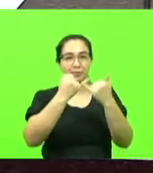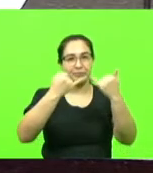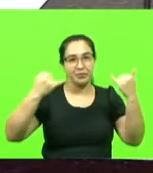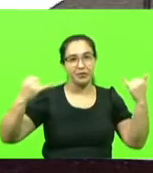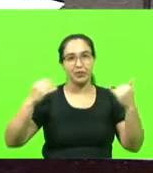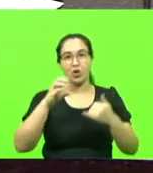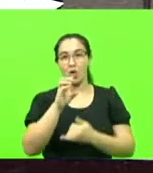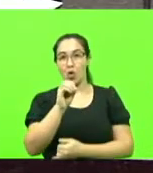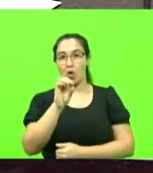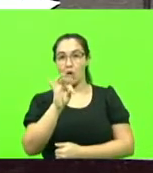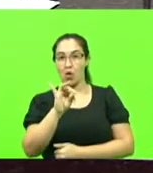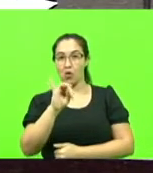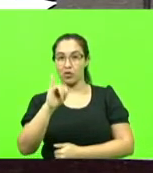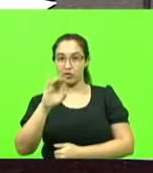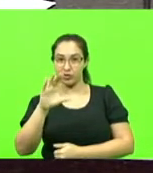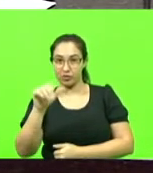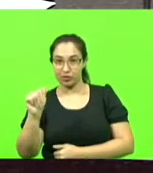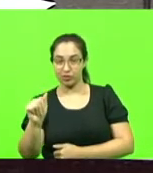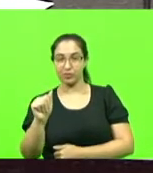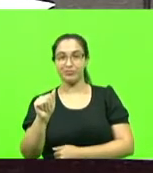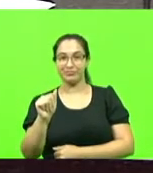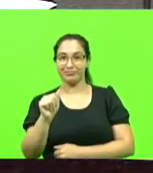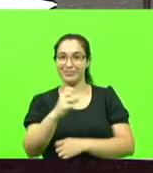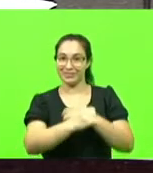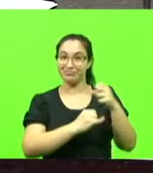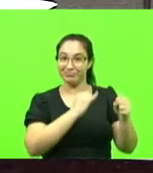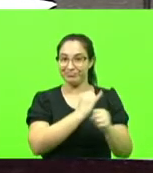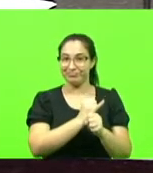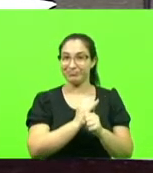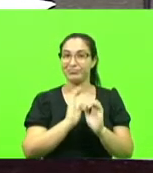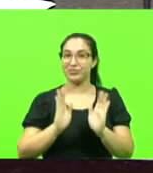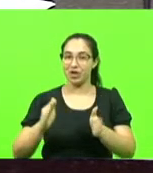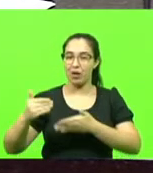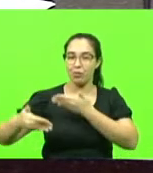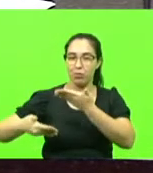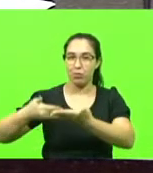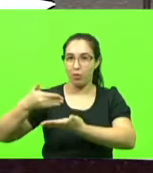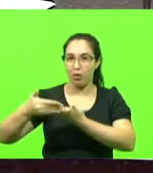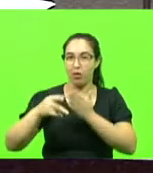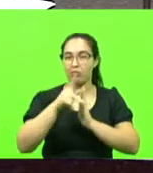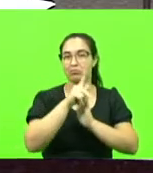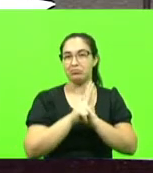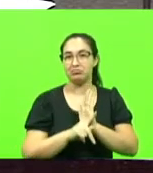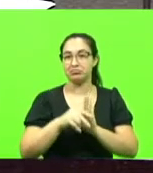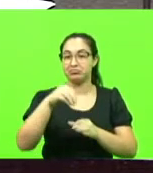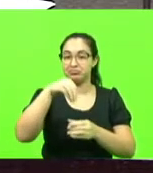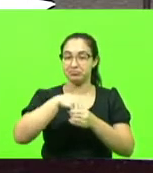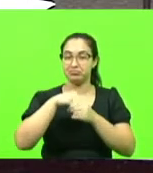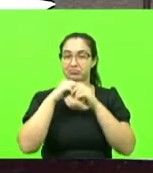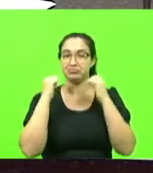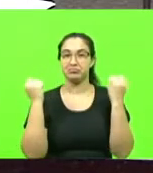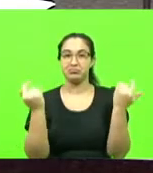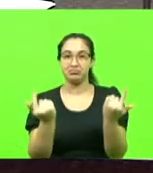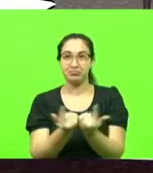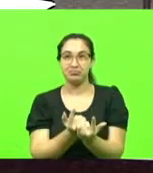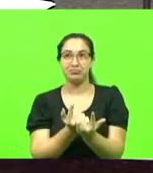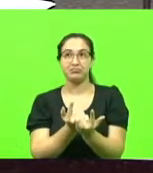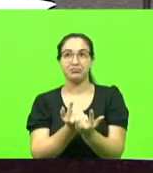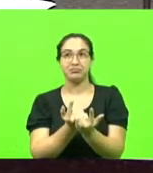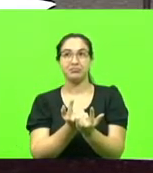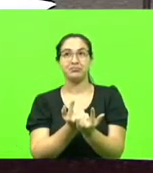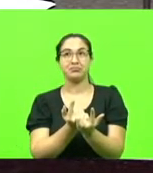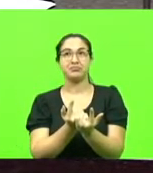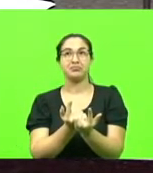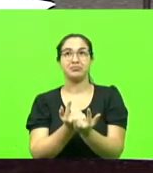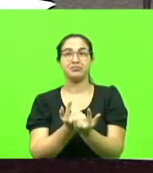Esse projeto já tramita nessa casa, encontra-se nesse momento